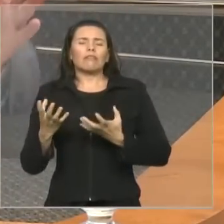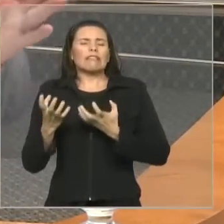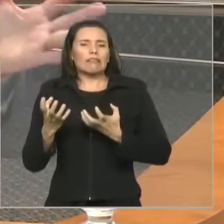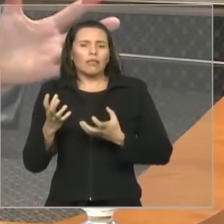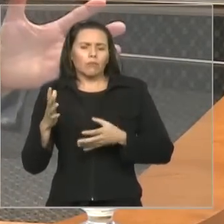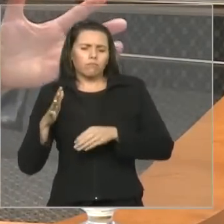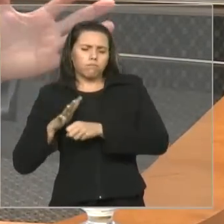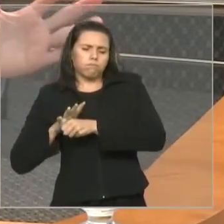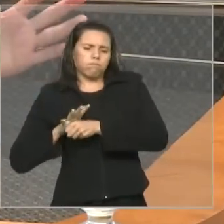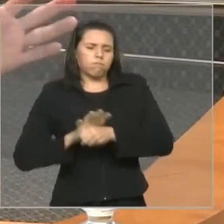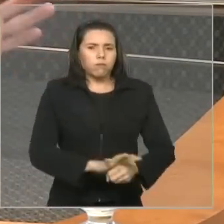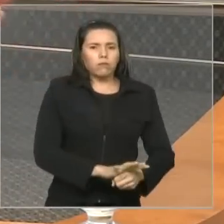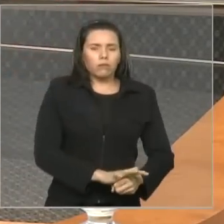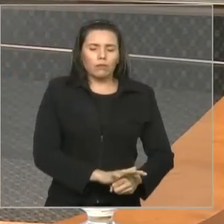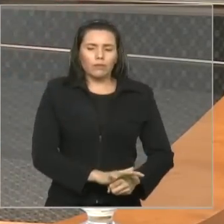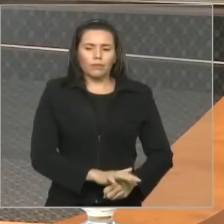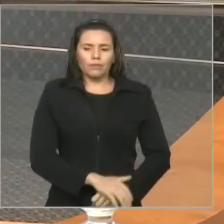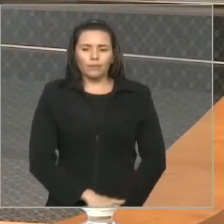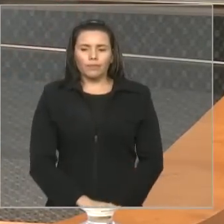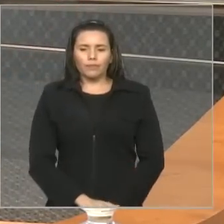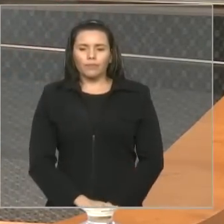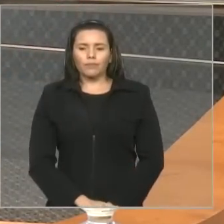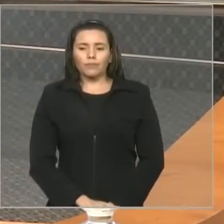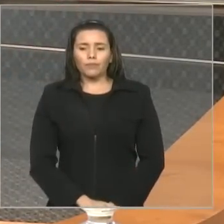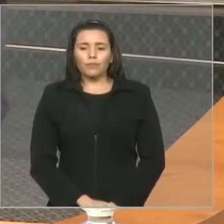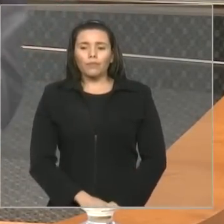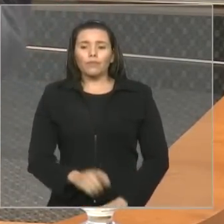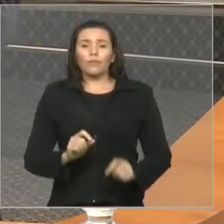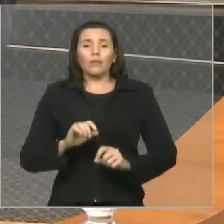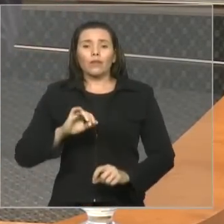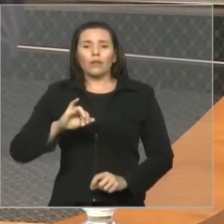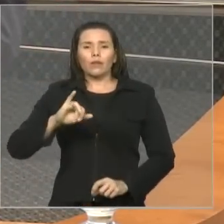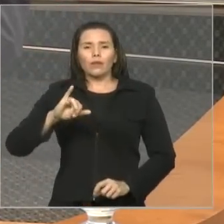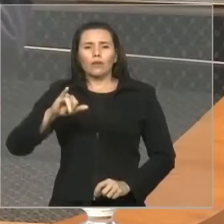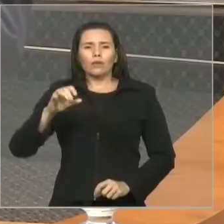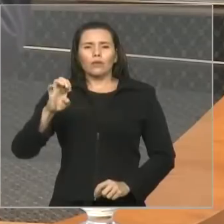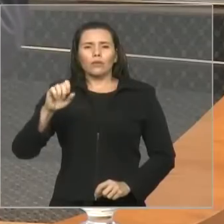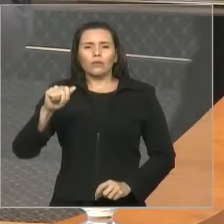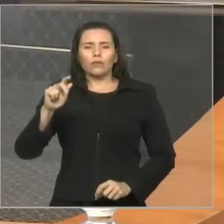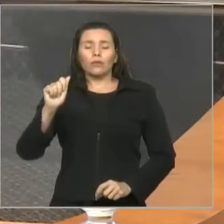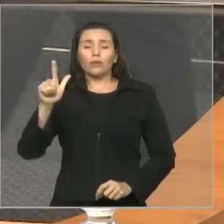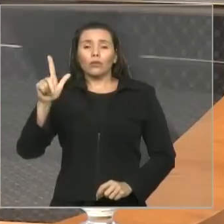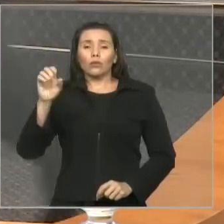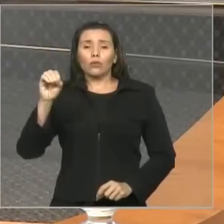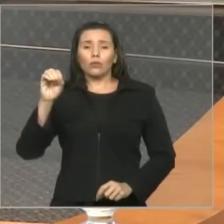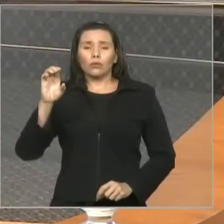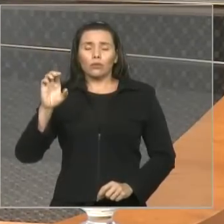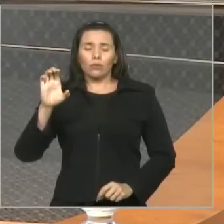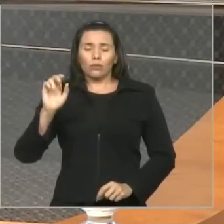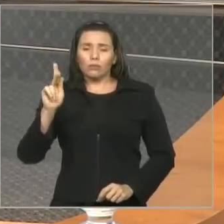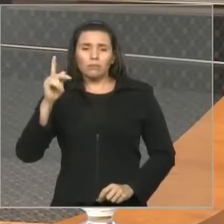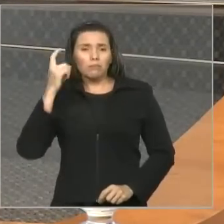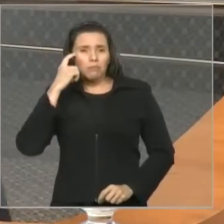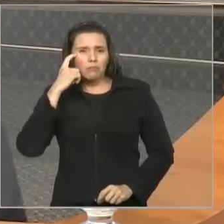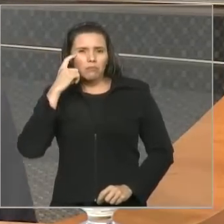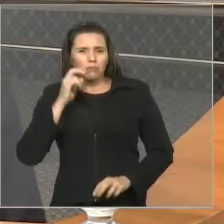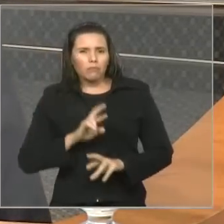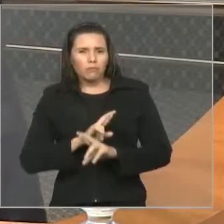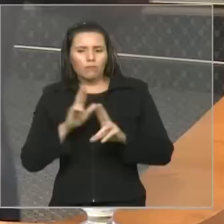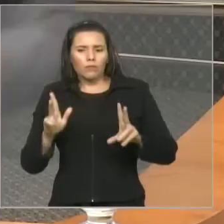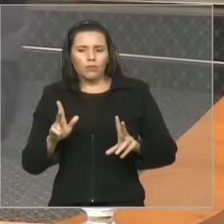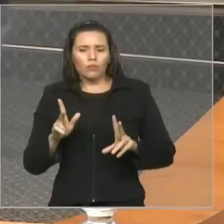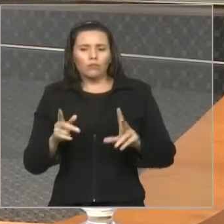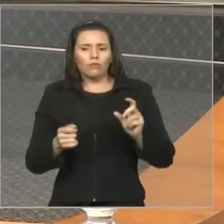Jean-Luc pensou diferente, Jean-Luc já pensava um pouco diferente, ele já fez a lei entre os homens, mas não